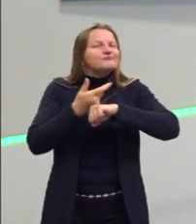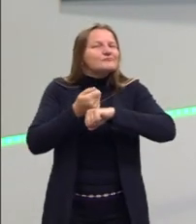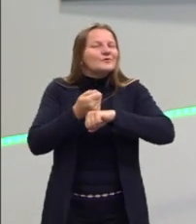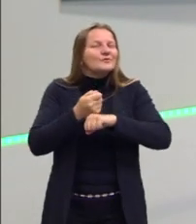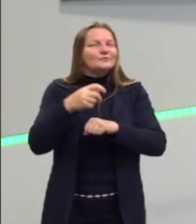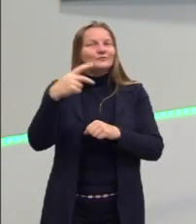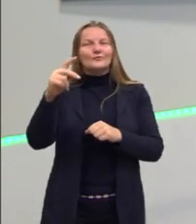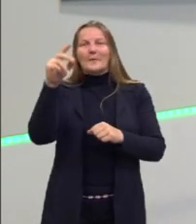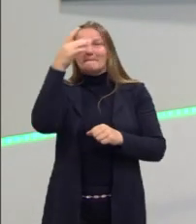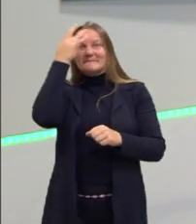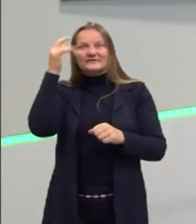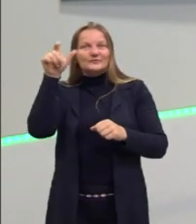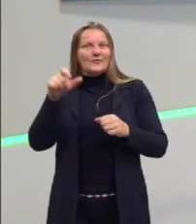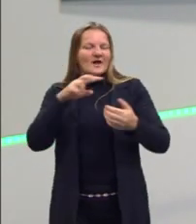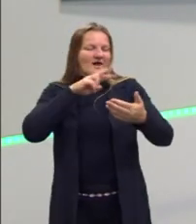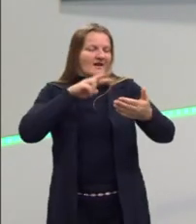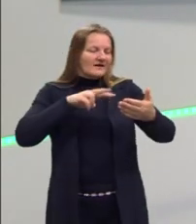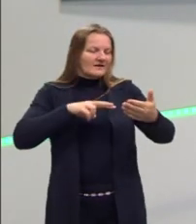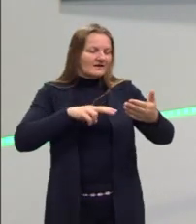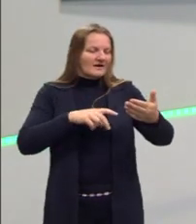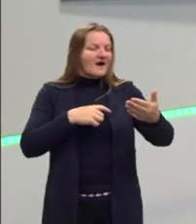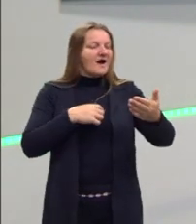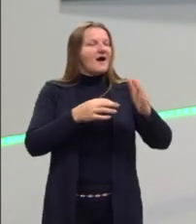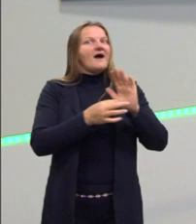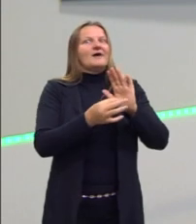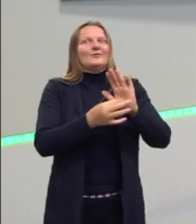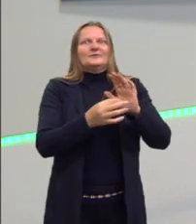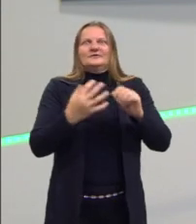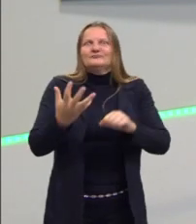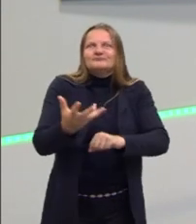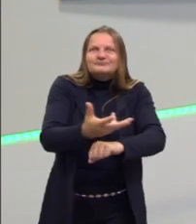teu leitor se convencer daquilo que tu está dizendo para ele?